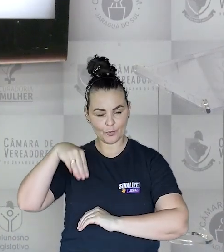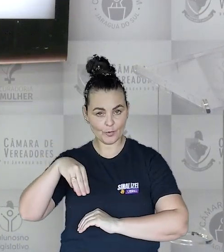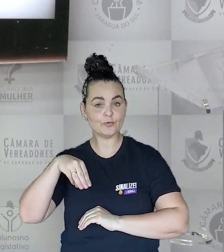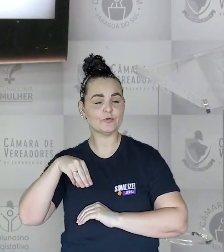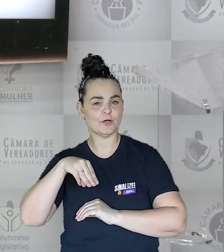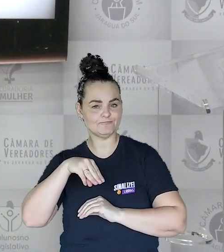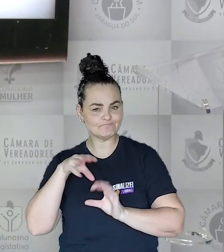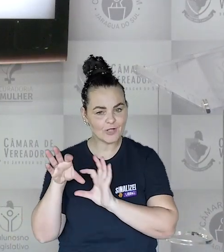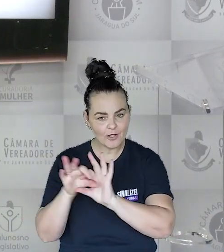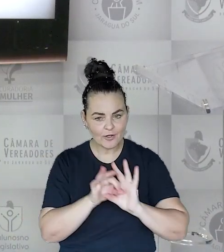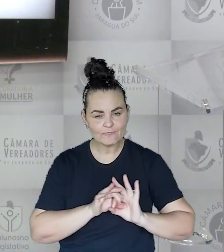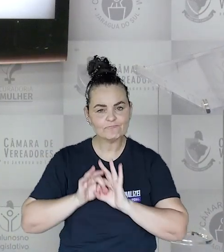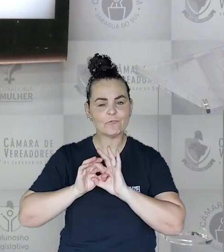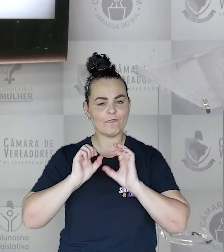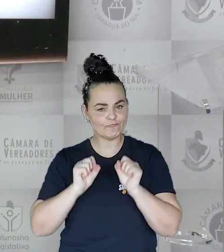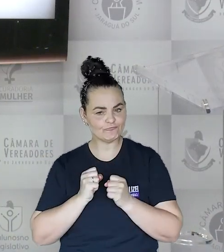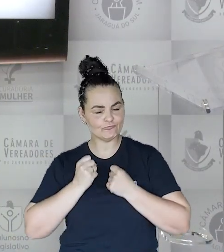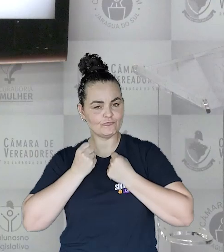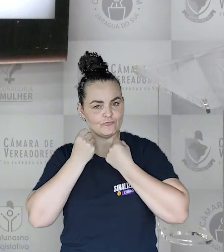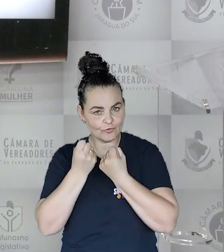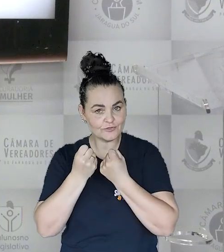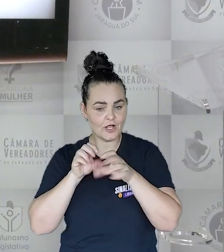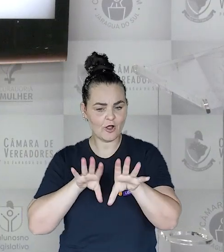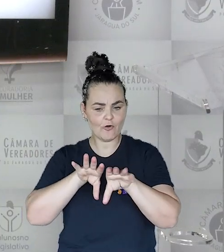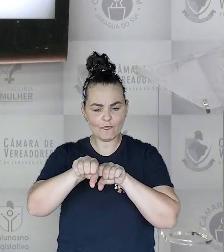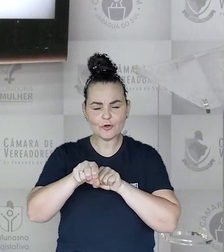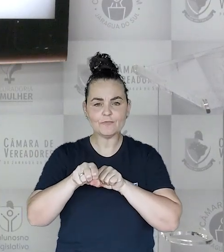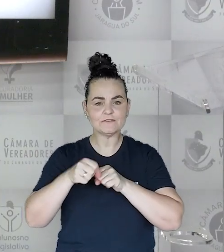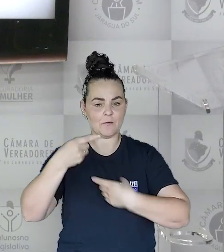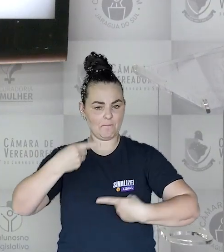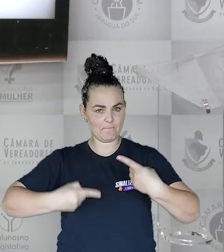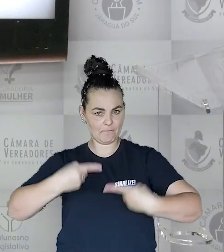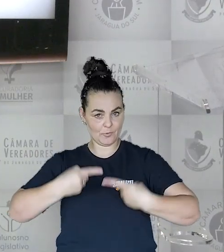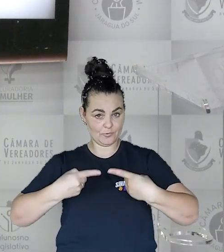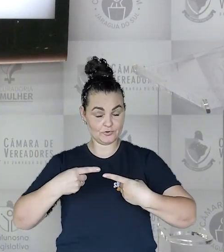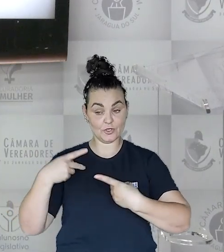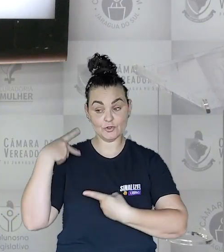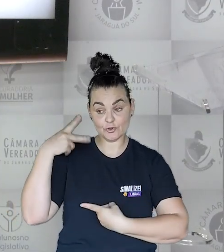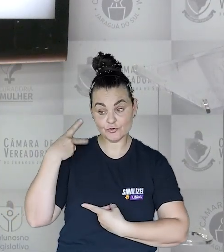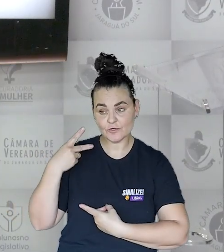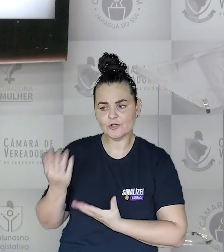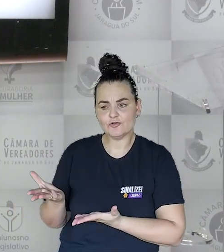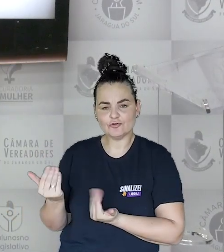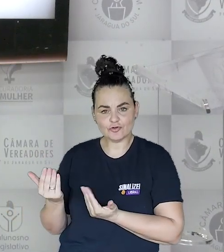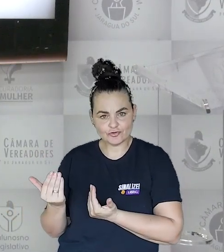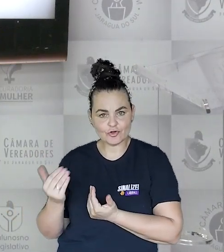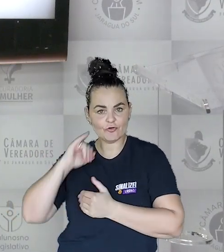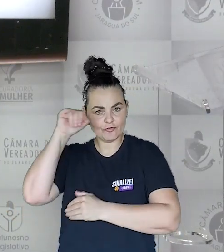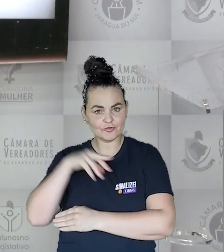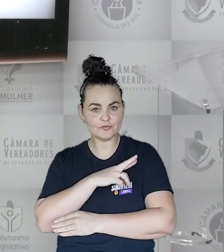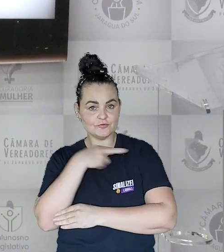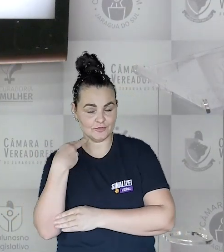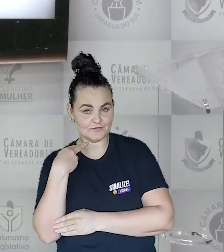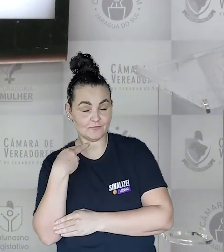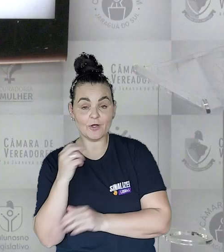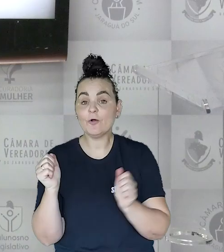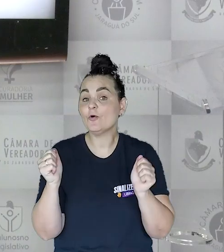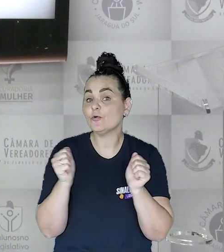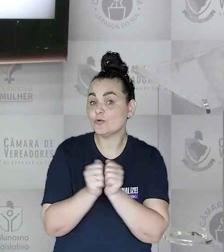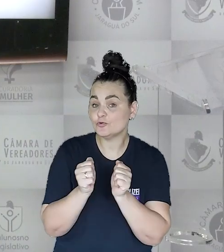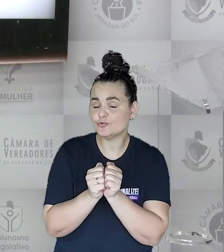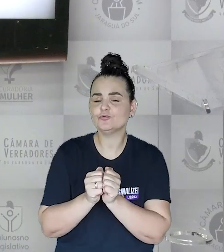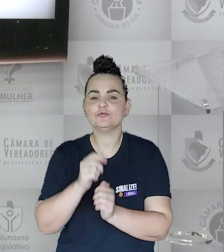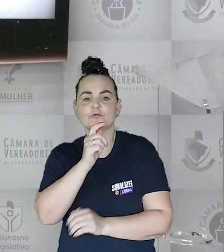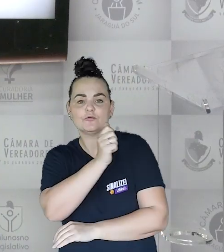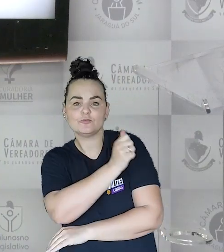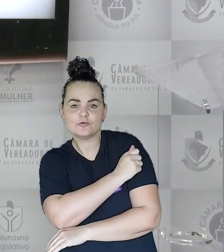consolidado como uma iniciativa fundamental para a formação política dos jovens de Jaraguá do Sul, promovendo a interação